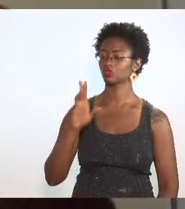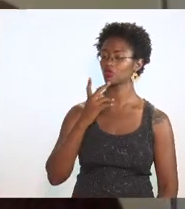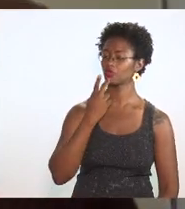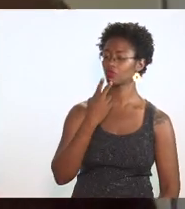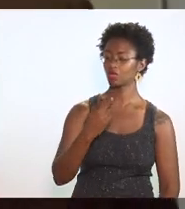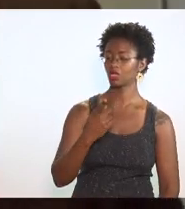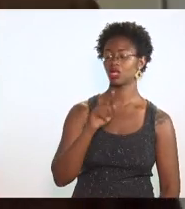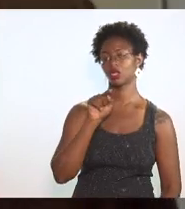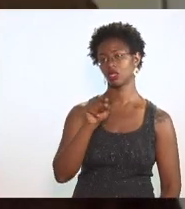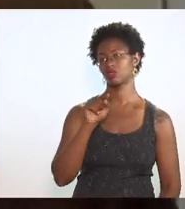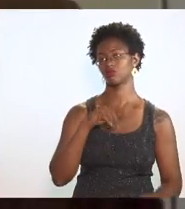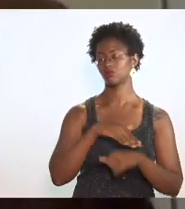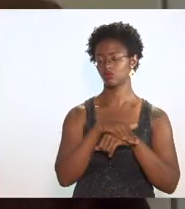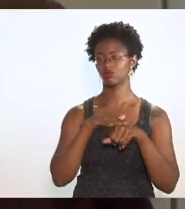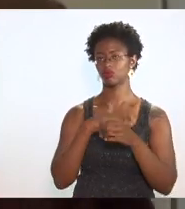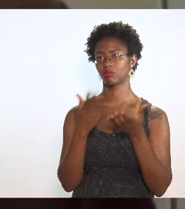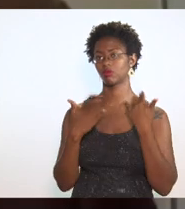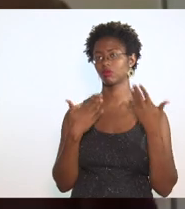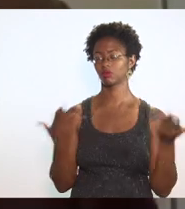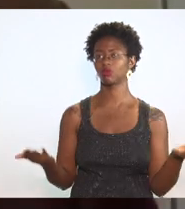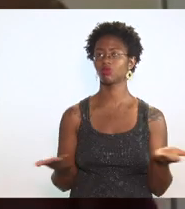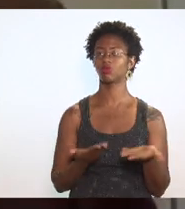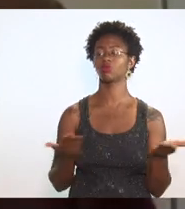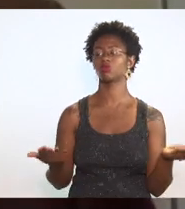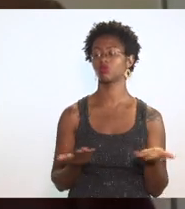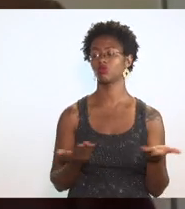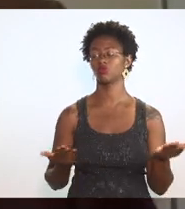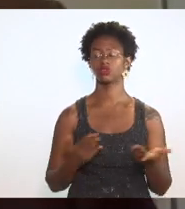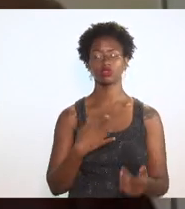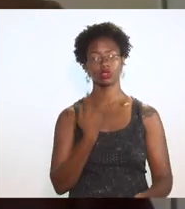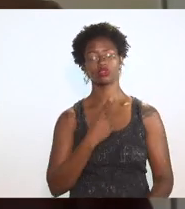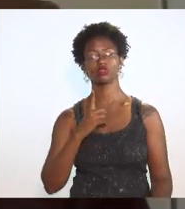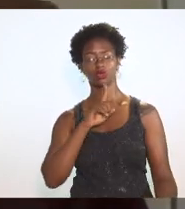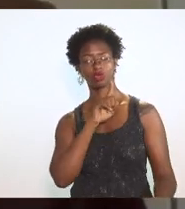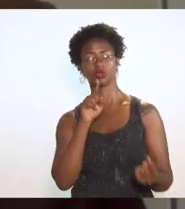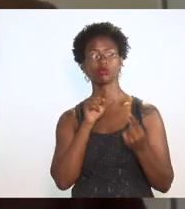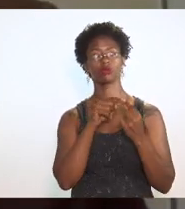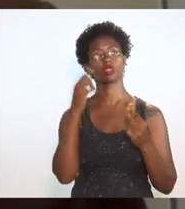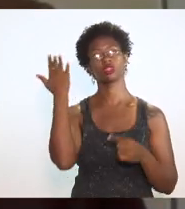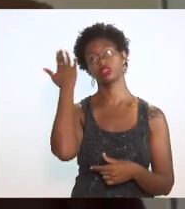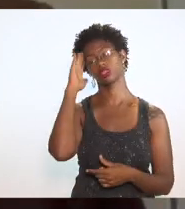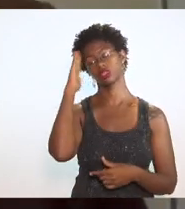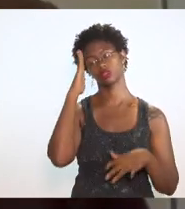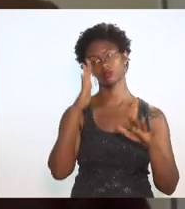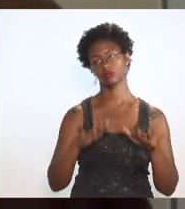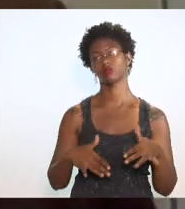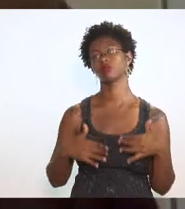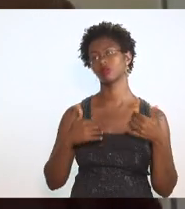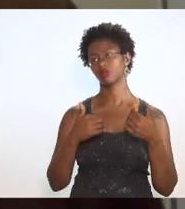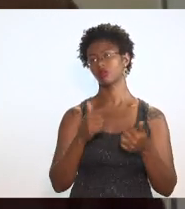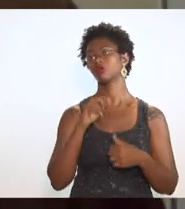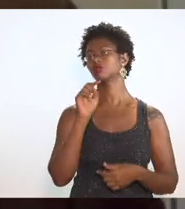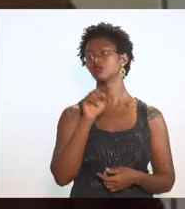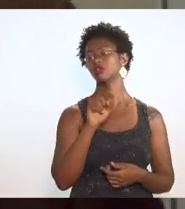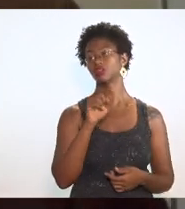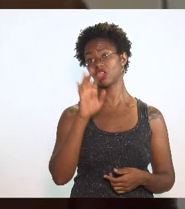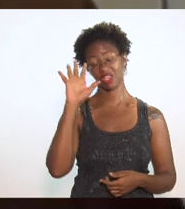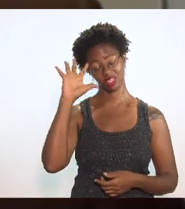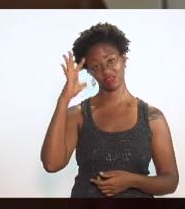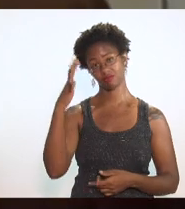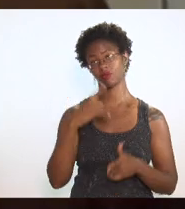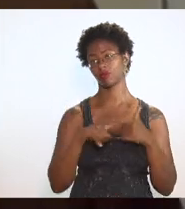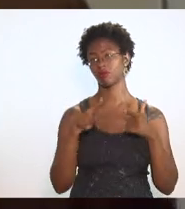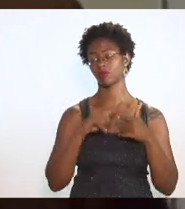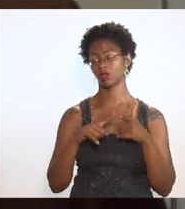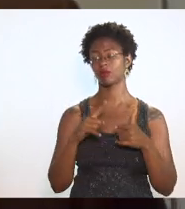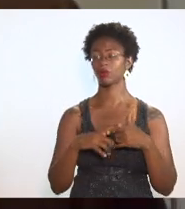está conversando, e aí eu acho que a gente alinha para um entendimento sobre isso e para resolver o problema. A Firjan, a gente